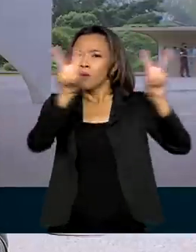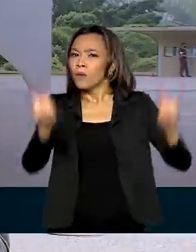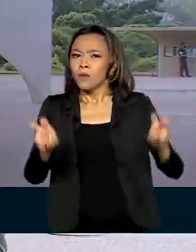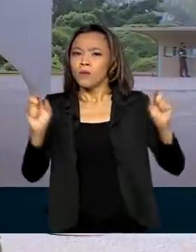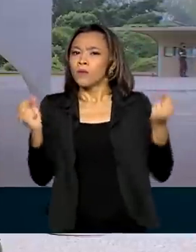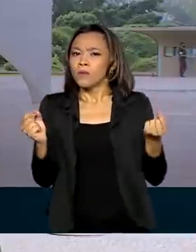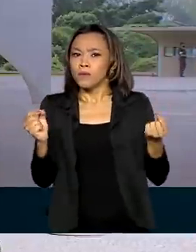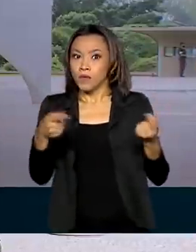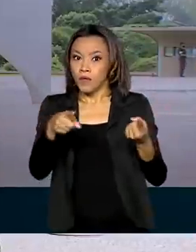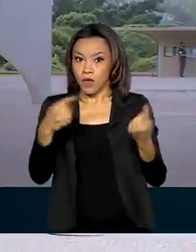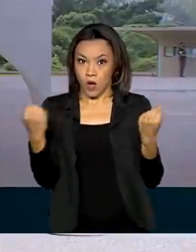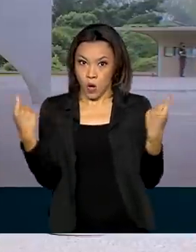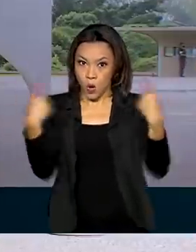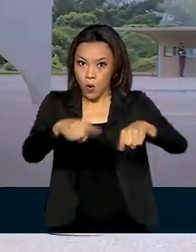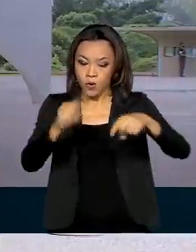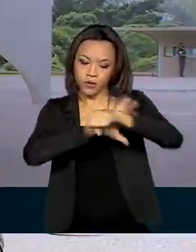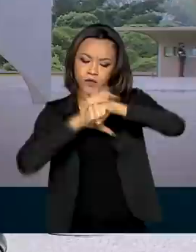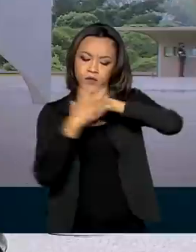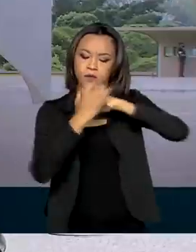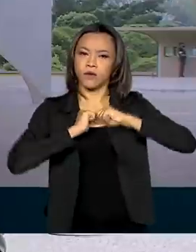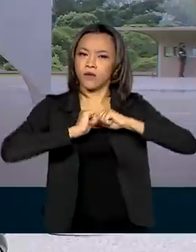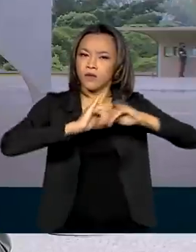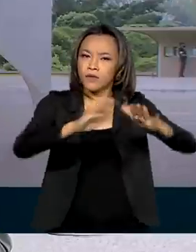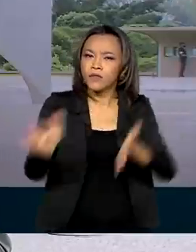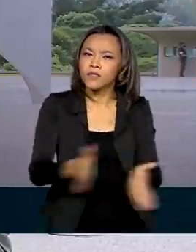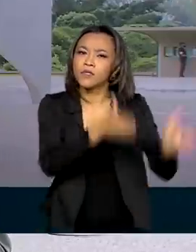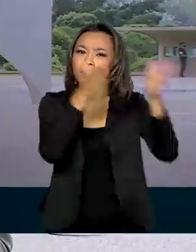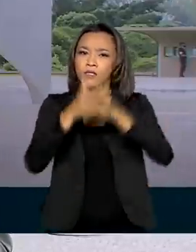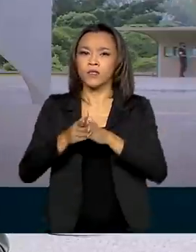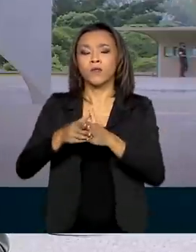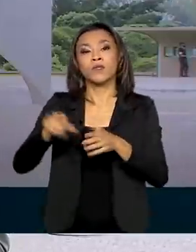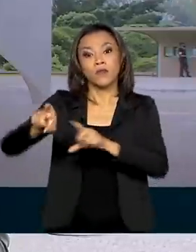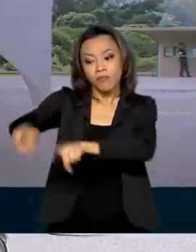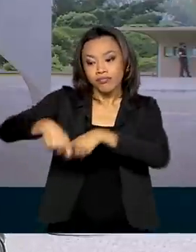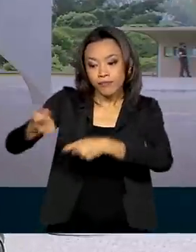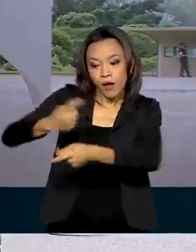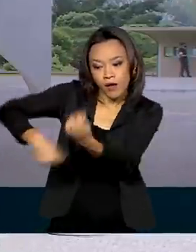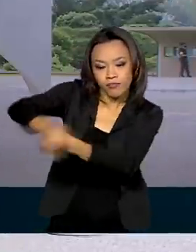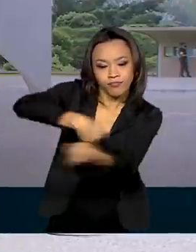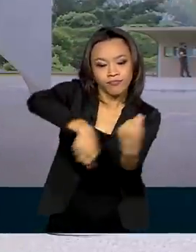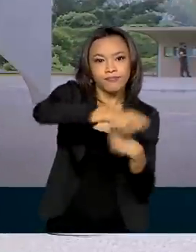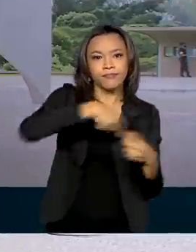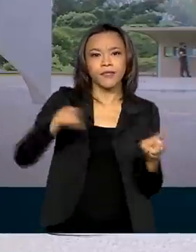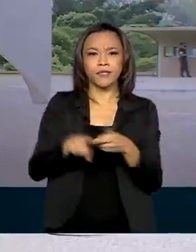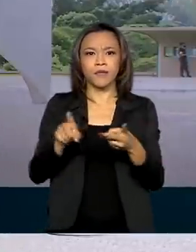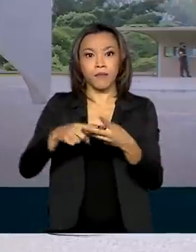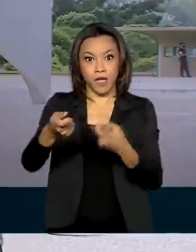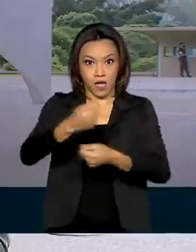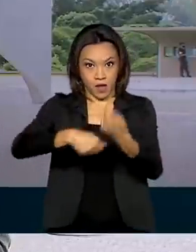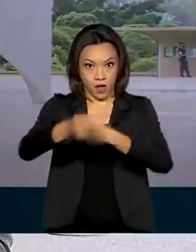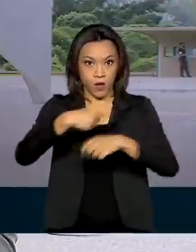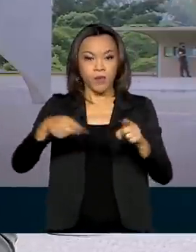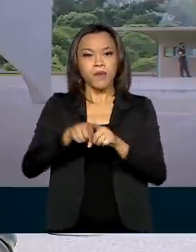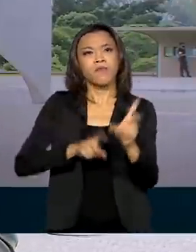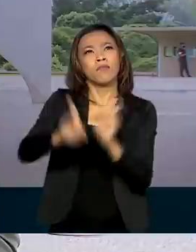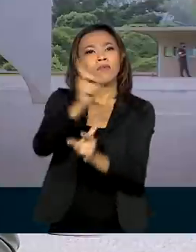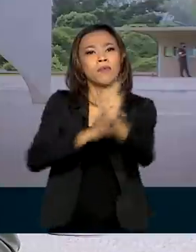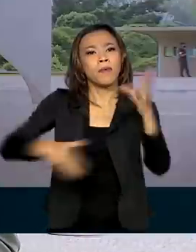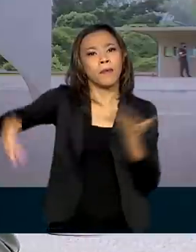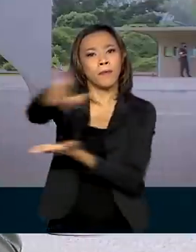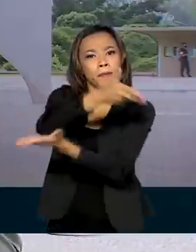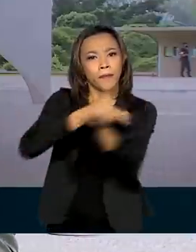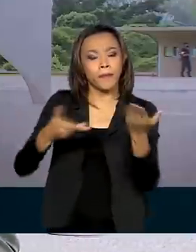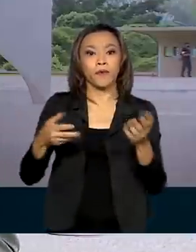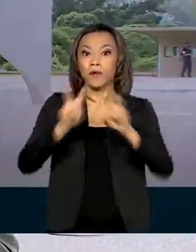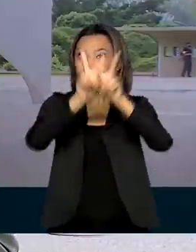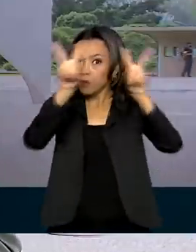debates sobre o combate ao coronavírus e também agronegócio e as relações econômicas e comerciais. E também, um